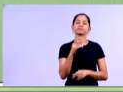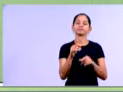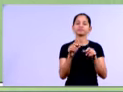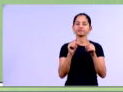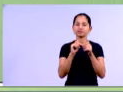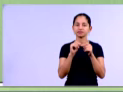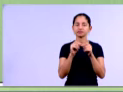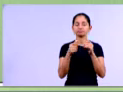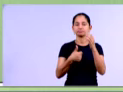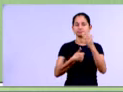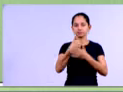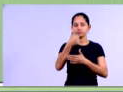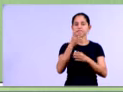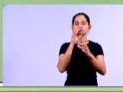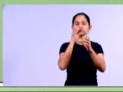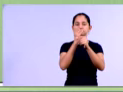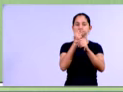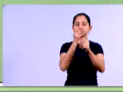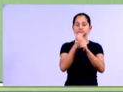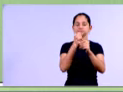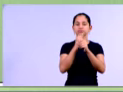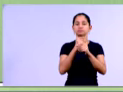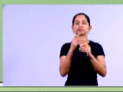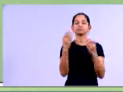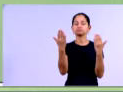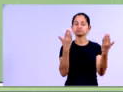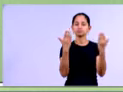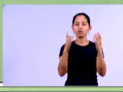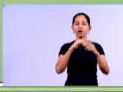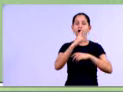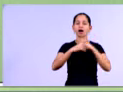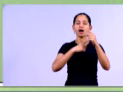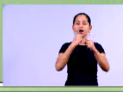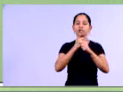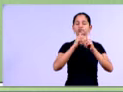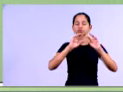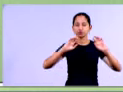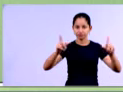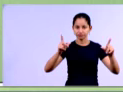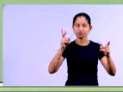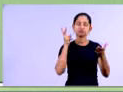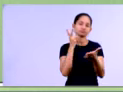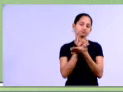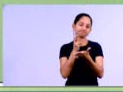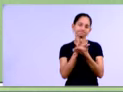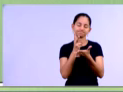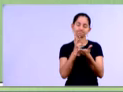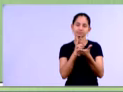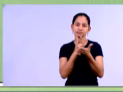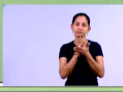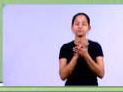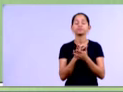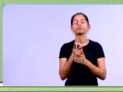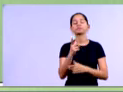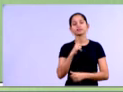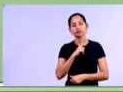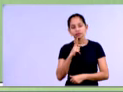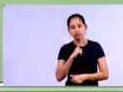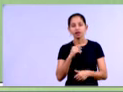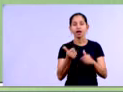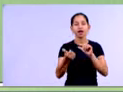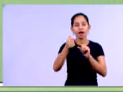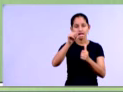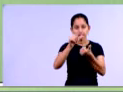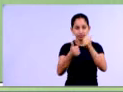disponibilidades, só que de dois exercícios diferentes. Nós vamos pegar aqui na nossa fórmula, né, análise horizontal da